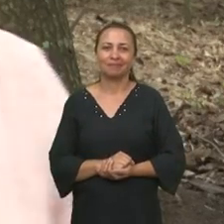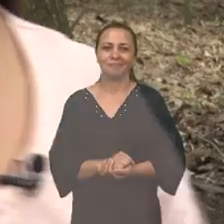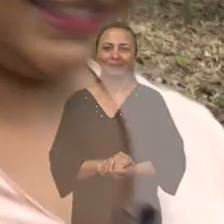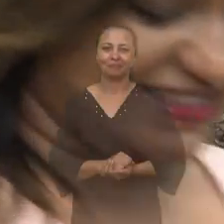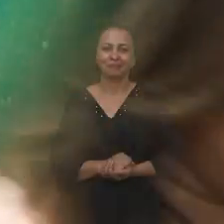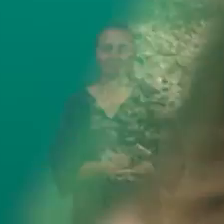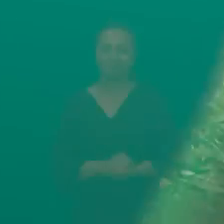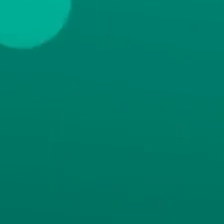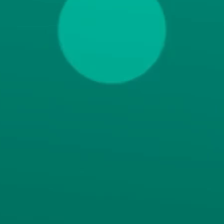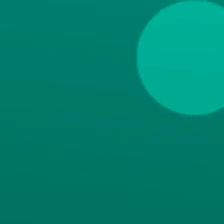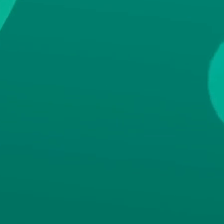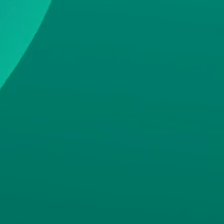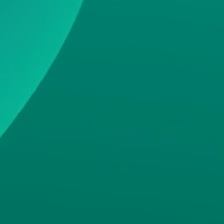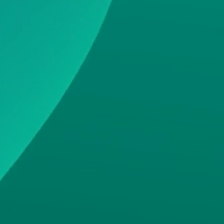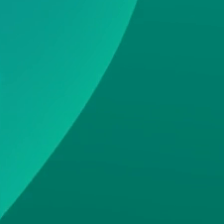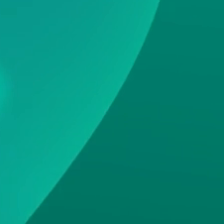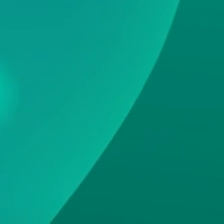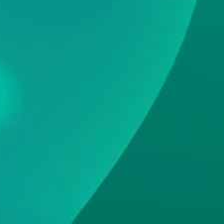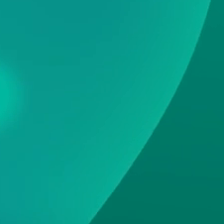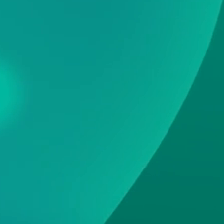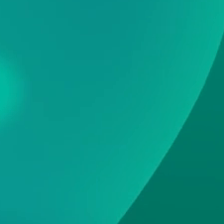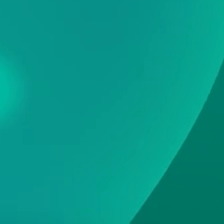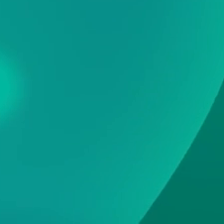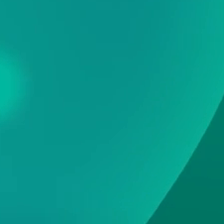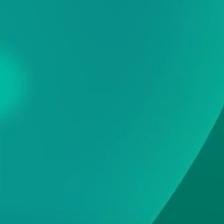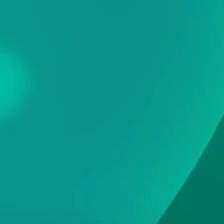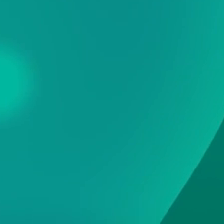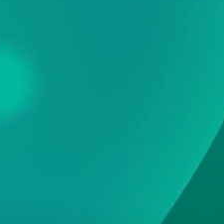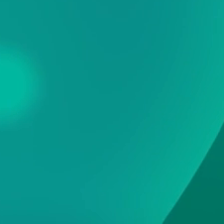Tchau, tchau!